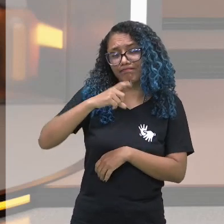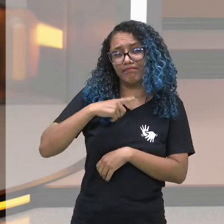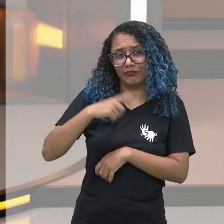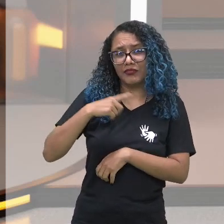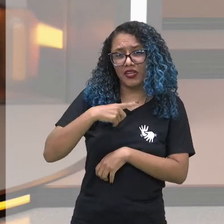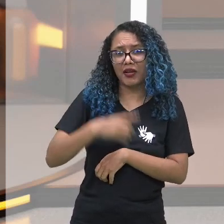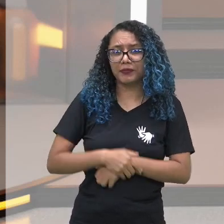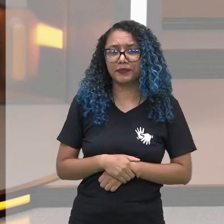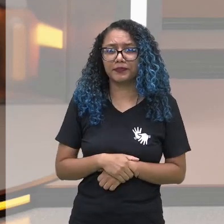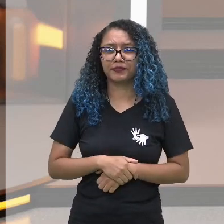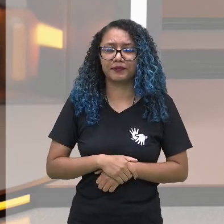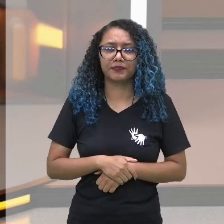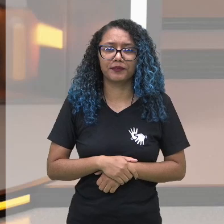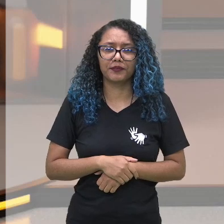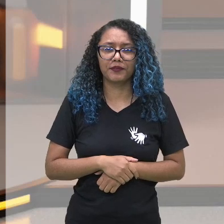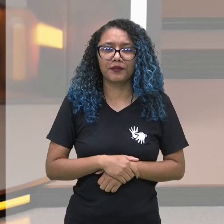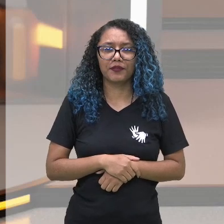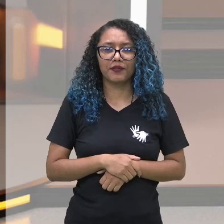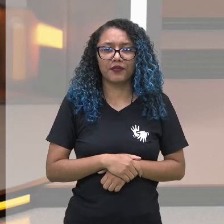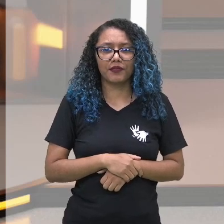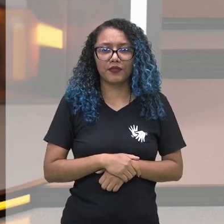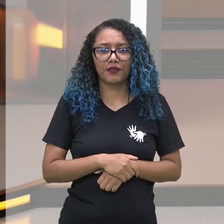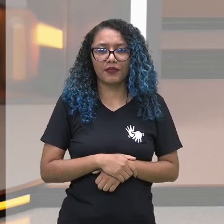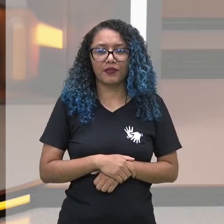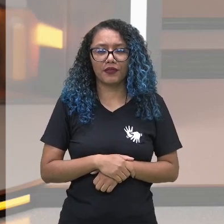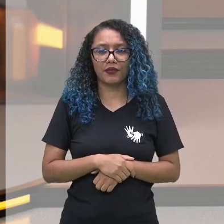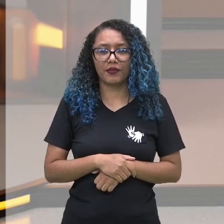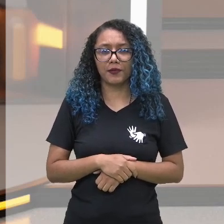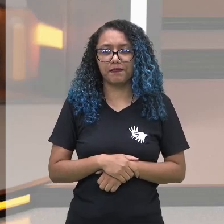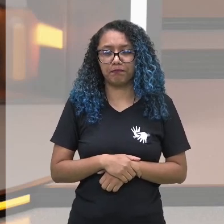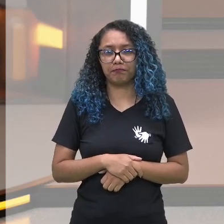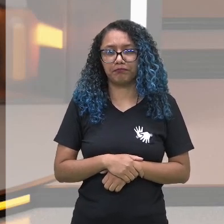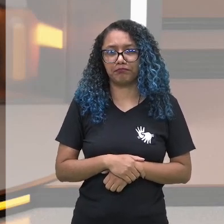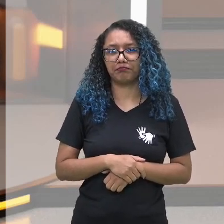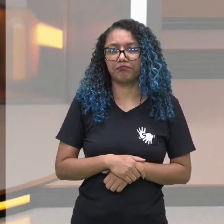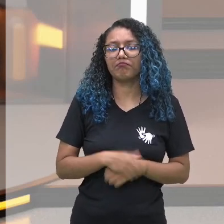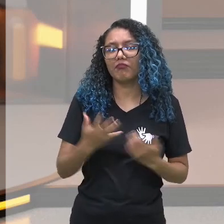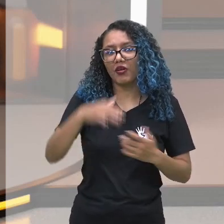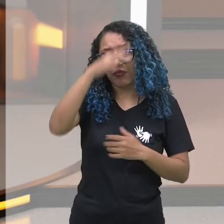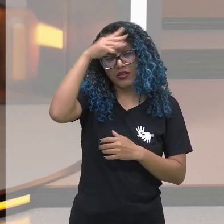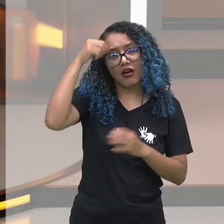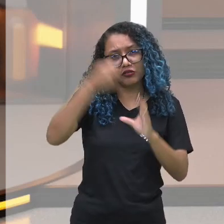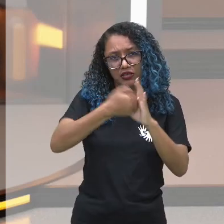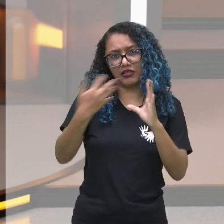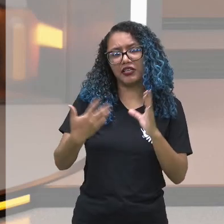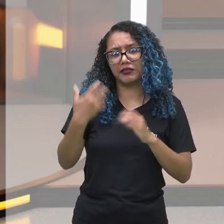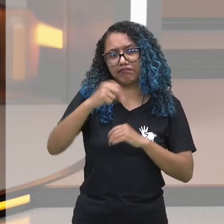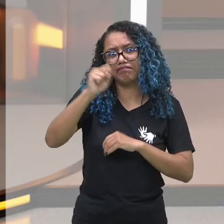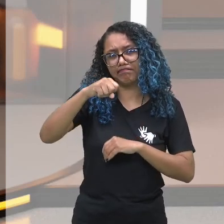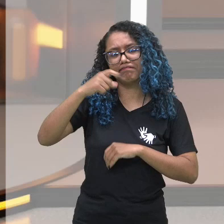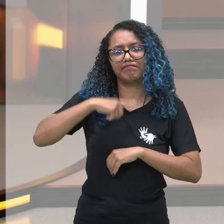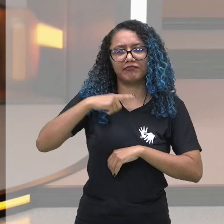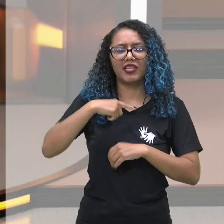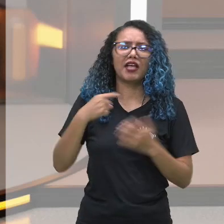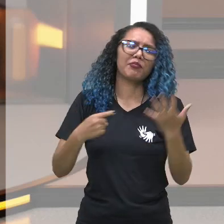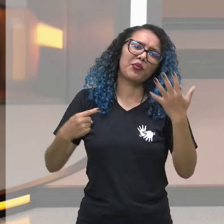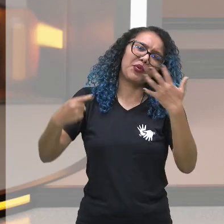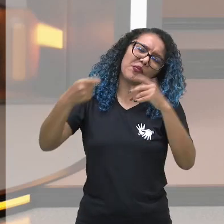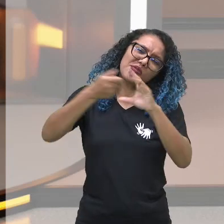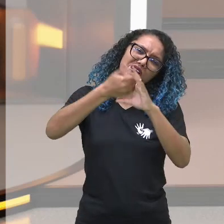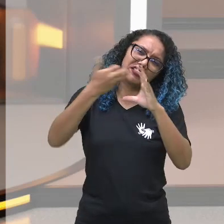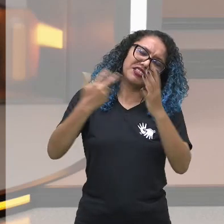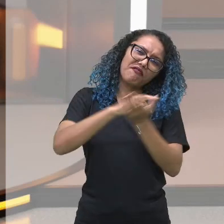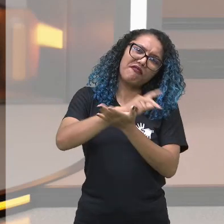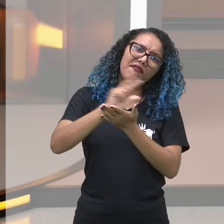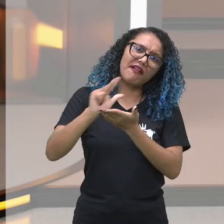sim. Que muito provavelmente, com toda certeza, Manaus tem sim as características. Muitos elementos